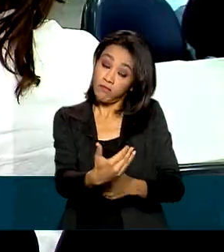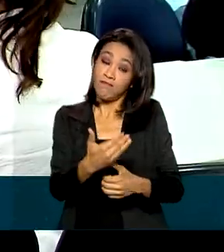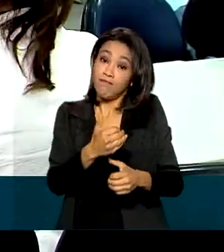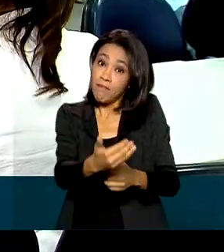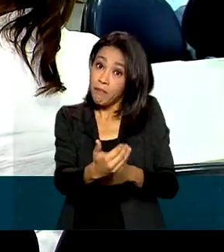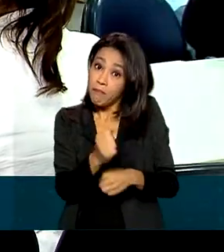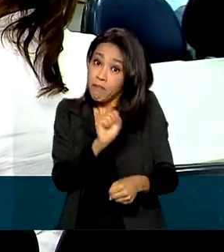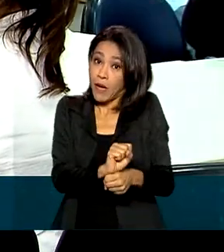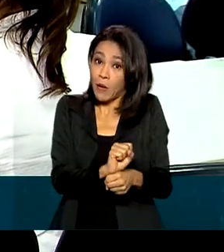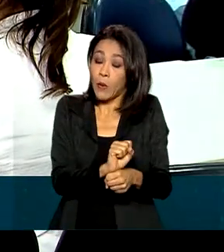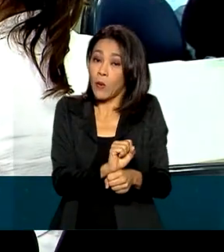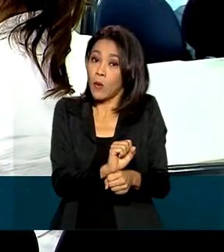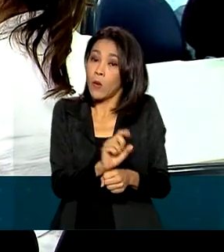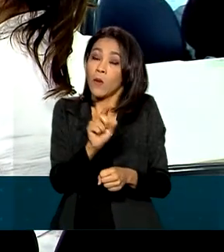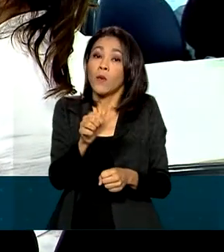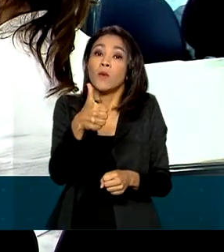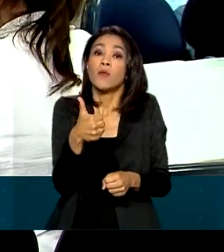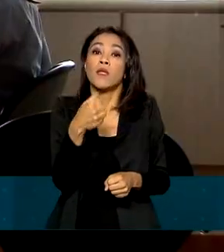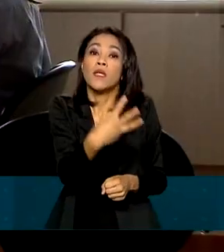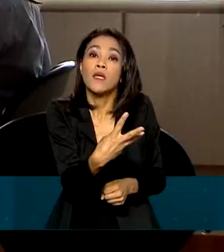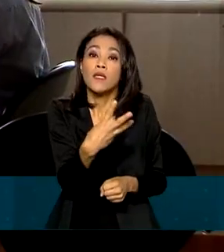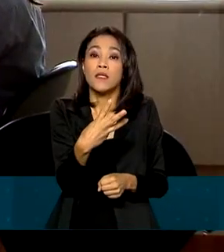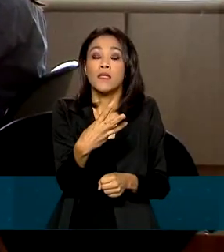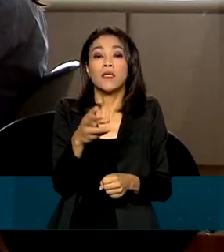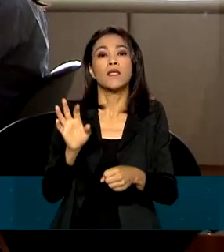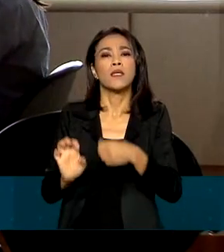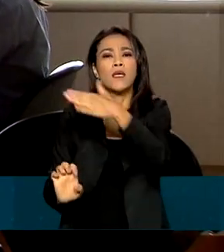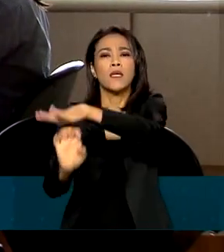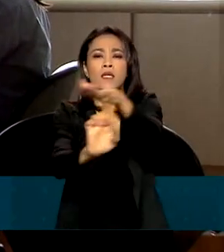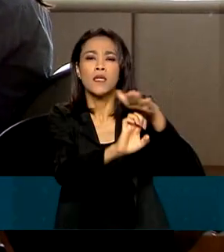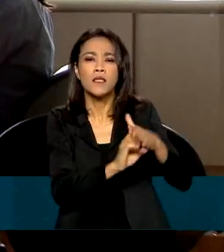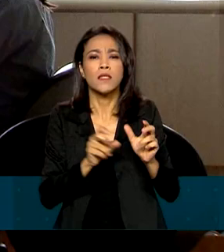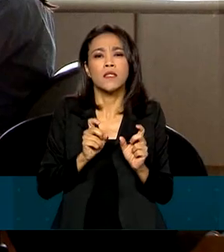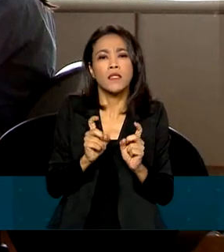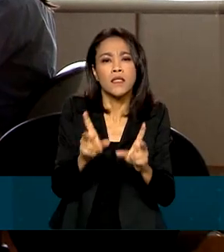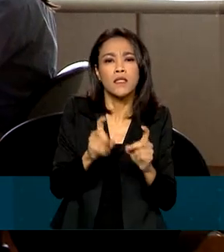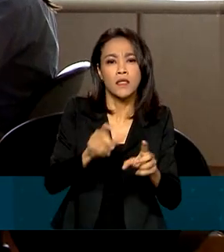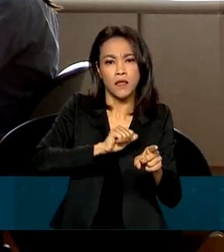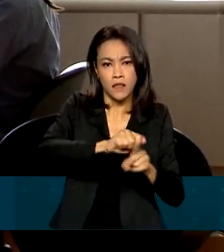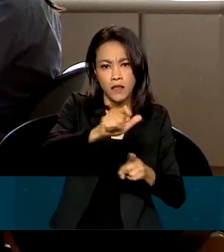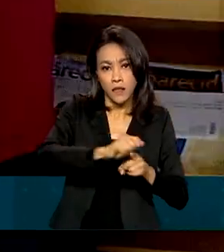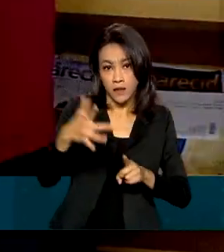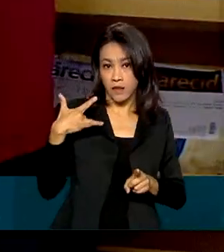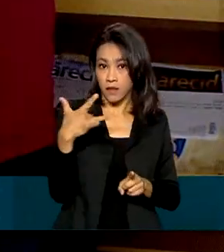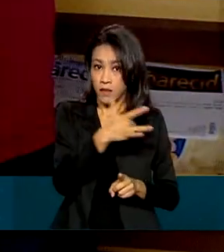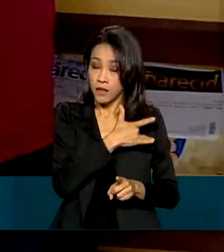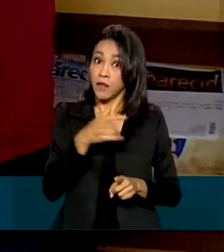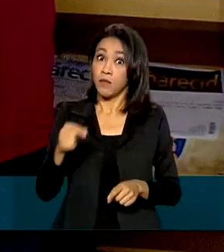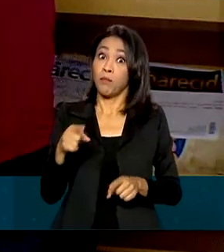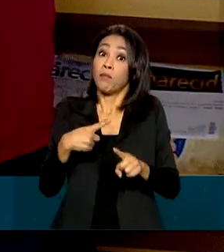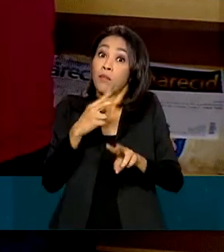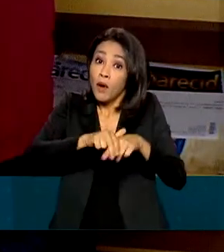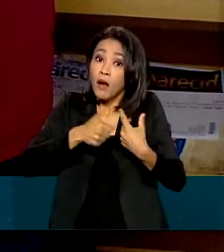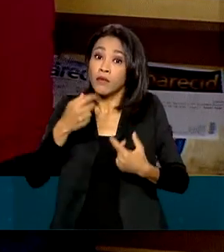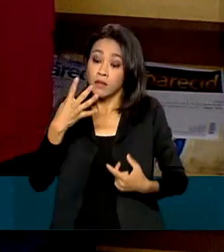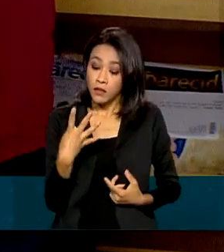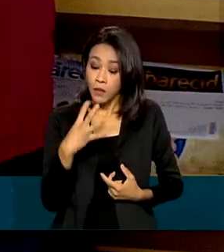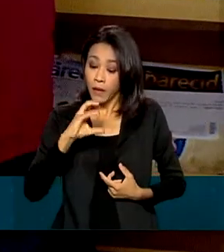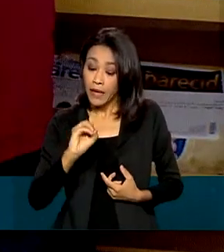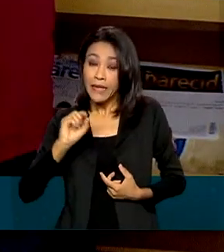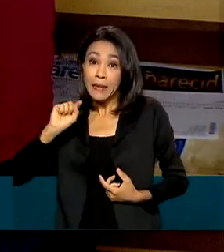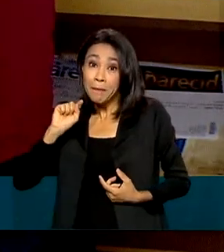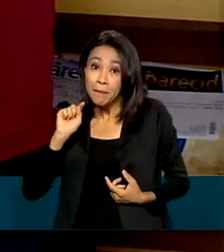planos de 13 operadoras. E a agência levou em consideração cerca de 40 mil reclamações que foram